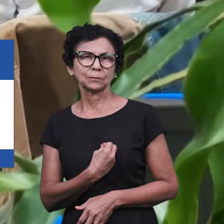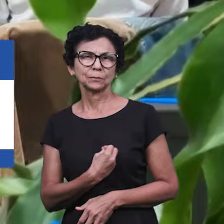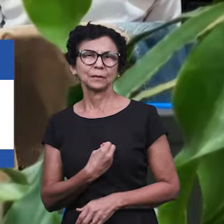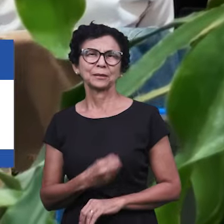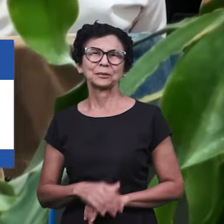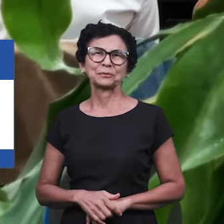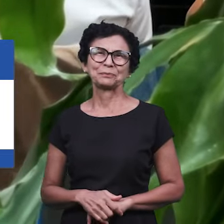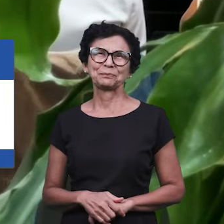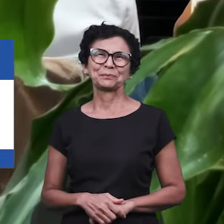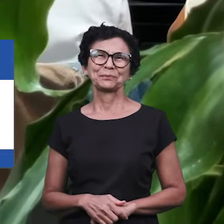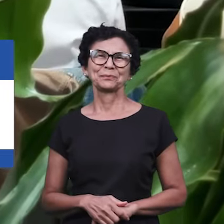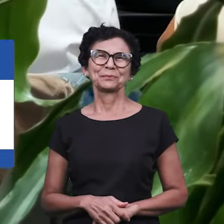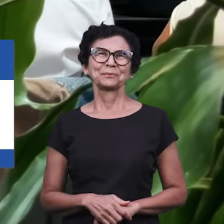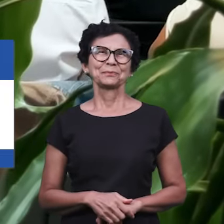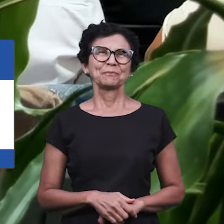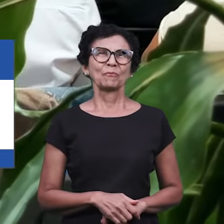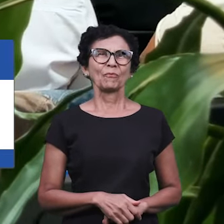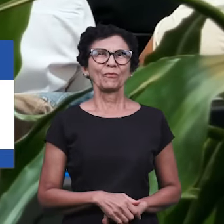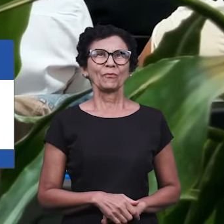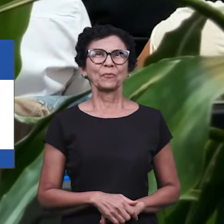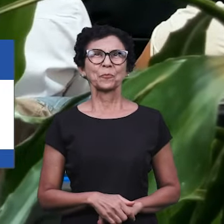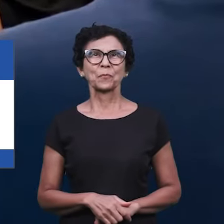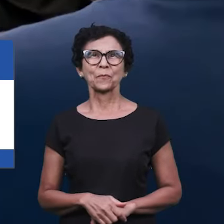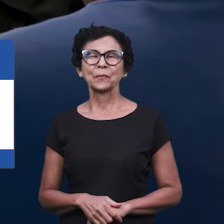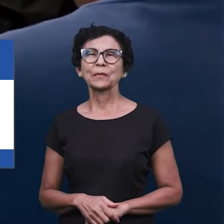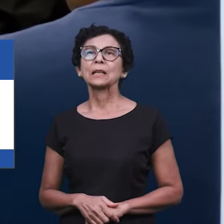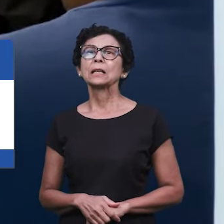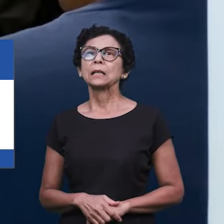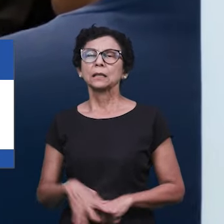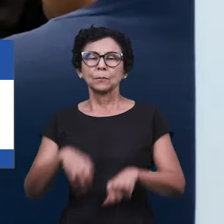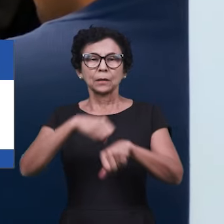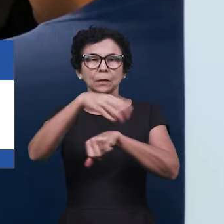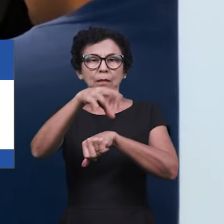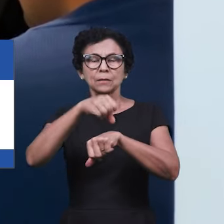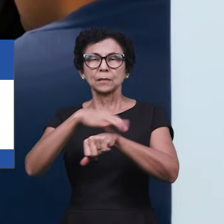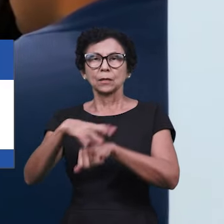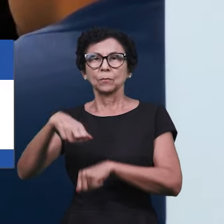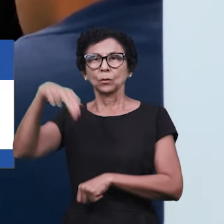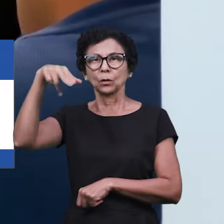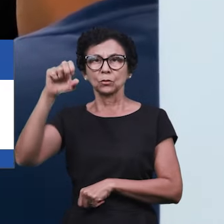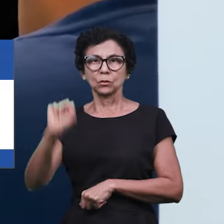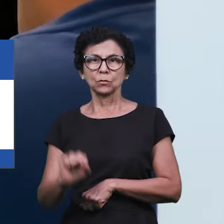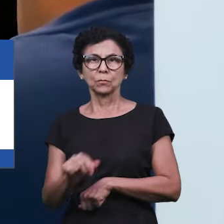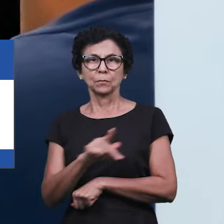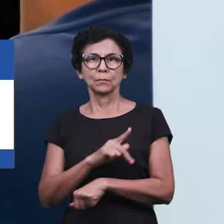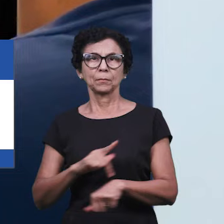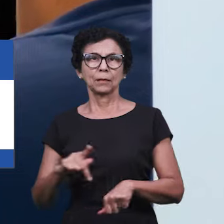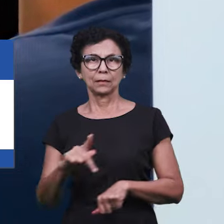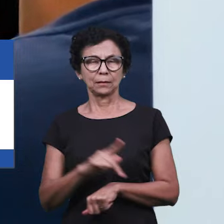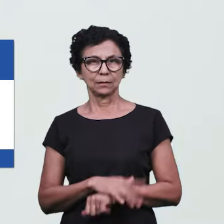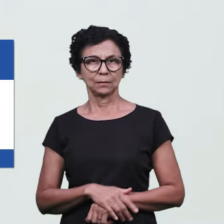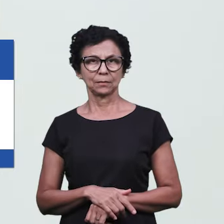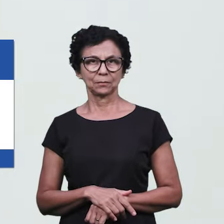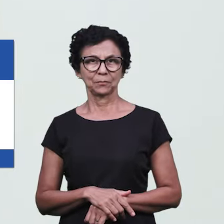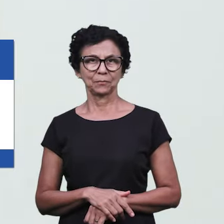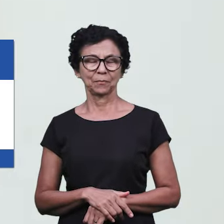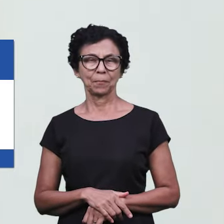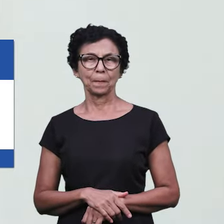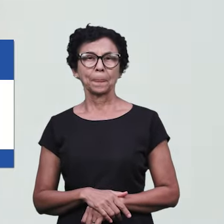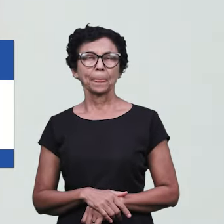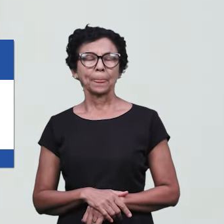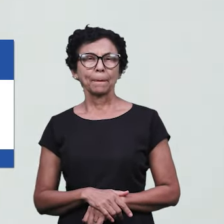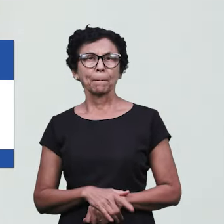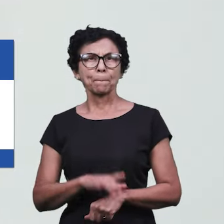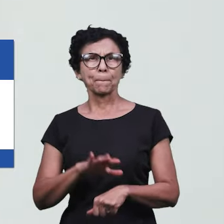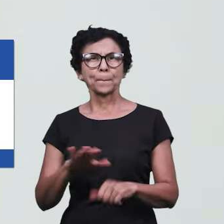Lisboa e com transmissão para os jovens das regiões norte e sul do país. Durante esta vigília, houve um período